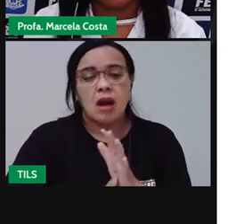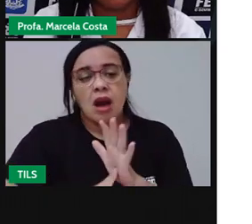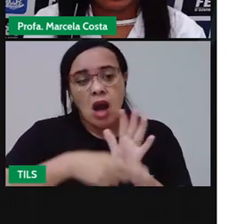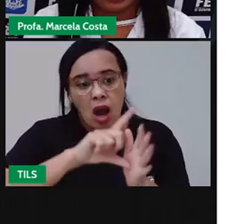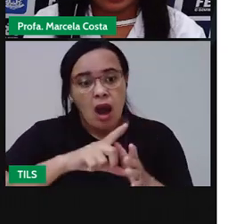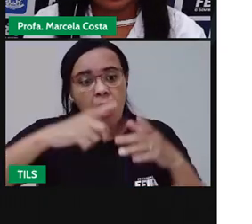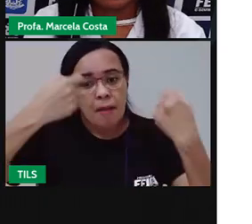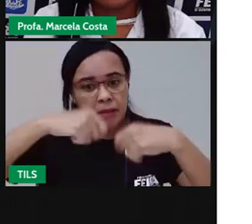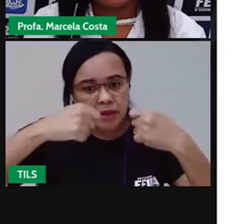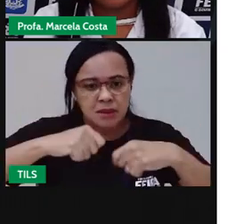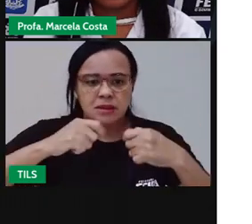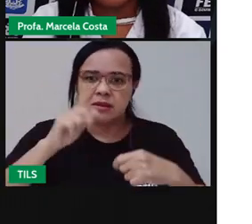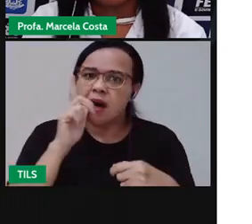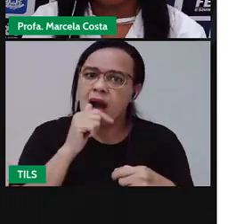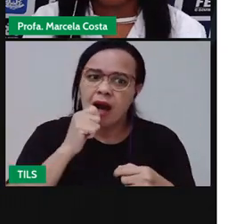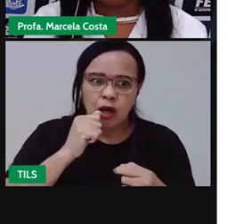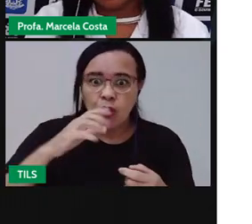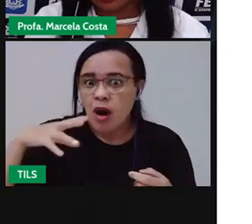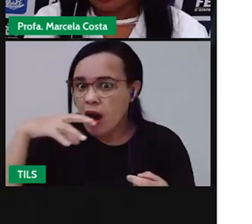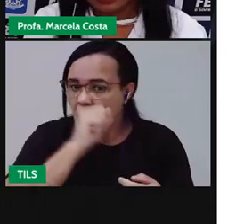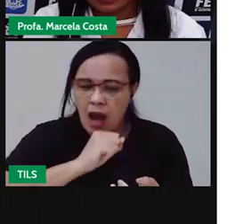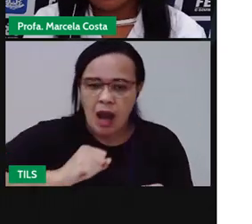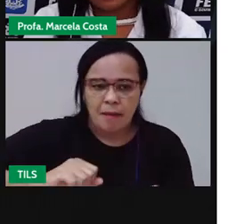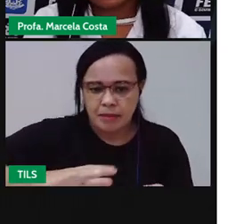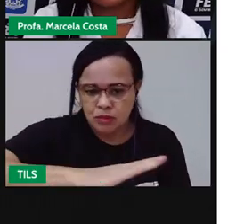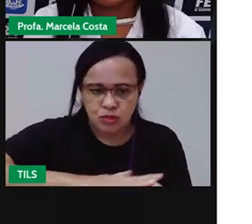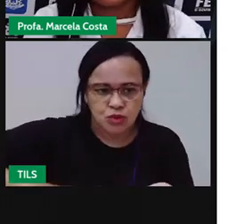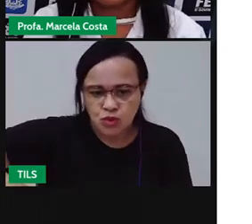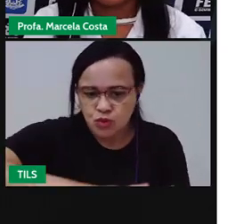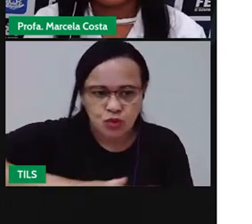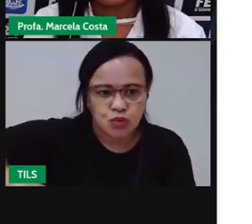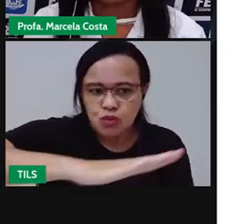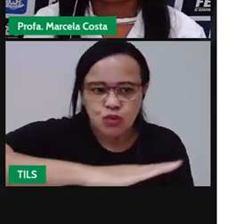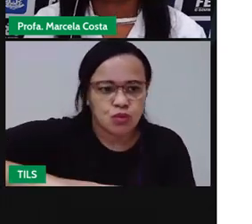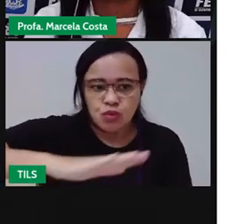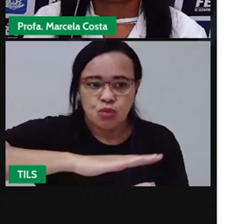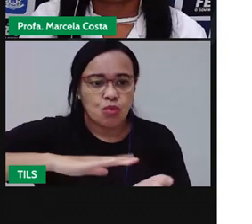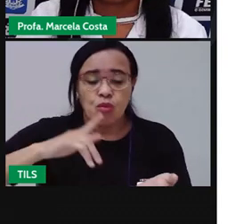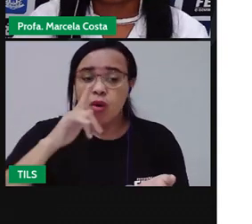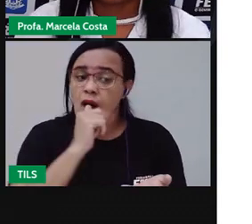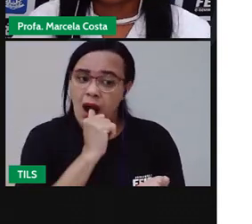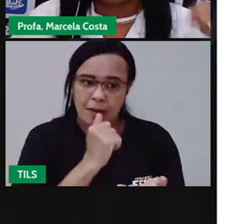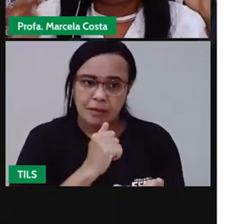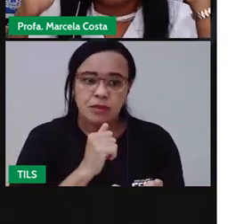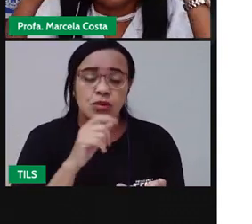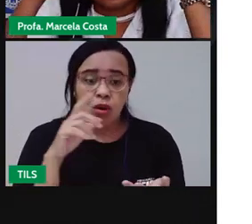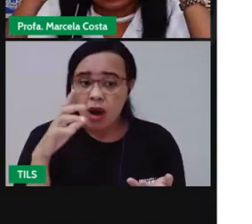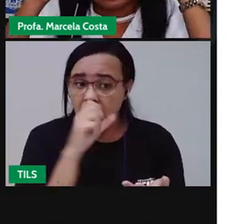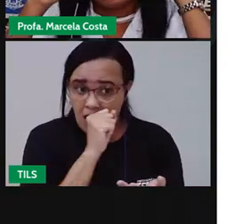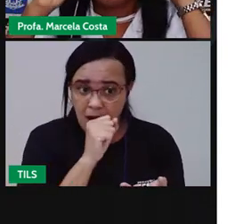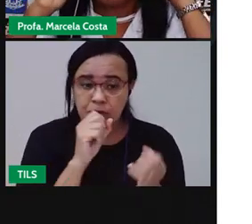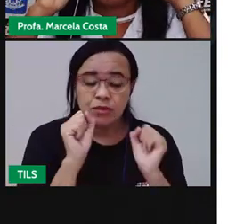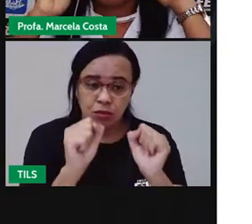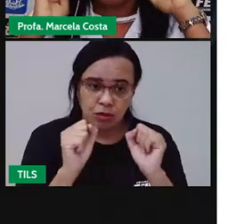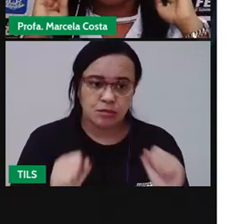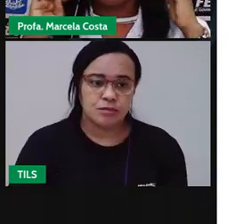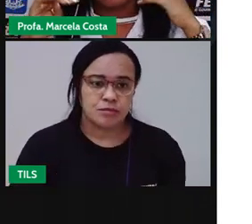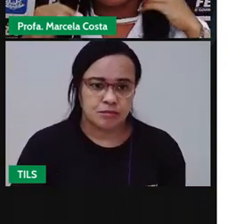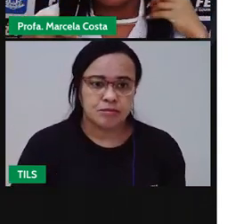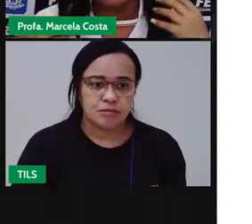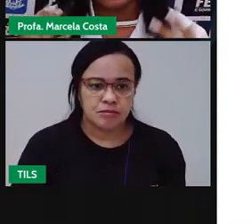chão, que quando molhar, vamos observar essas situações, crianças, e tentar pensar em